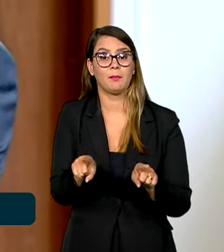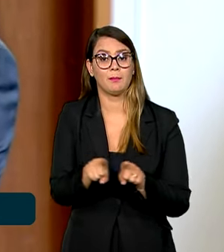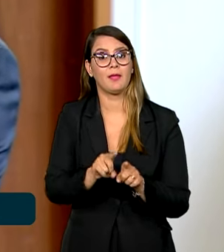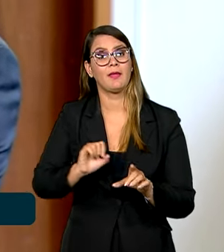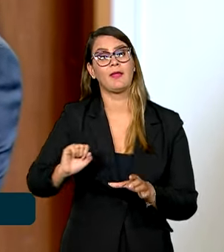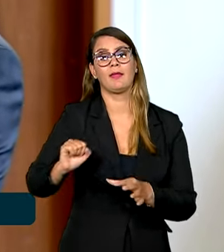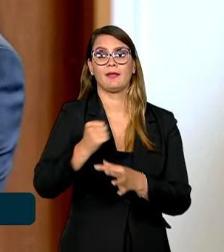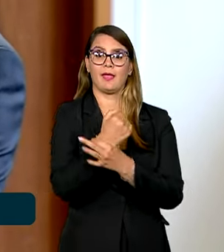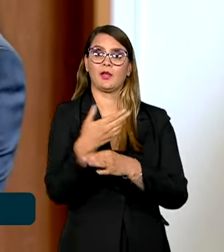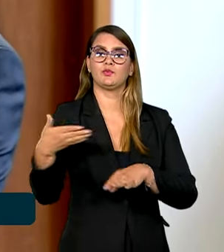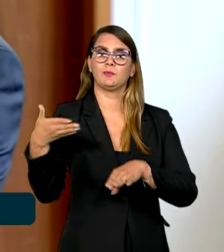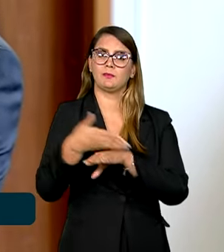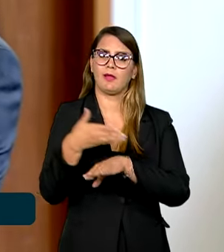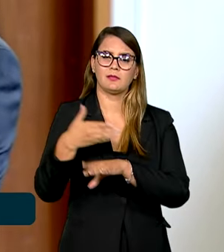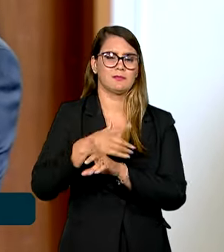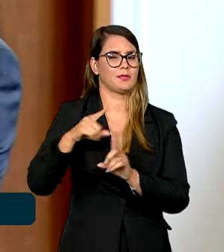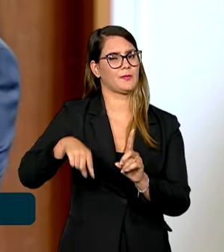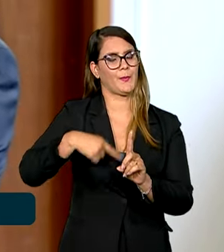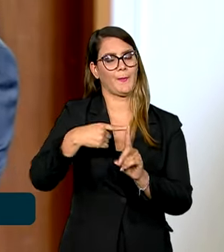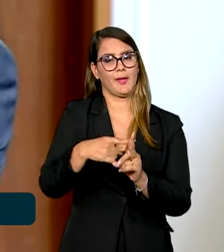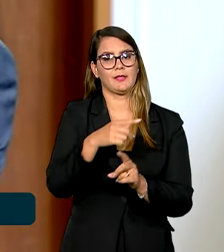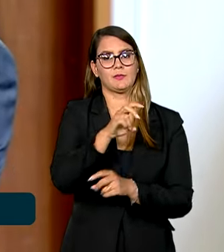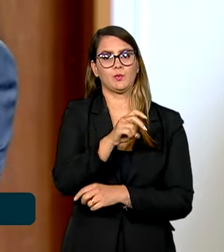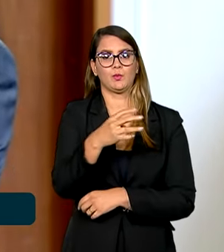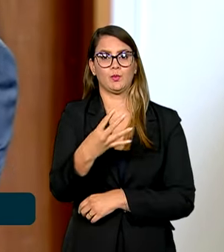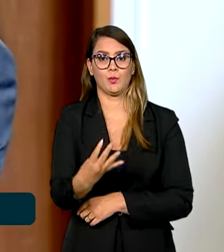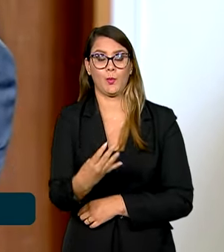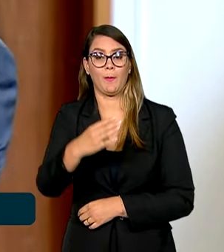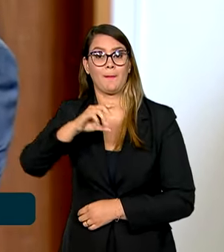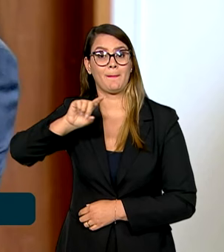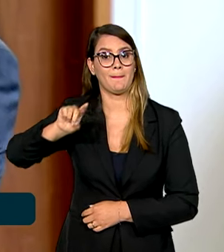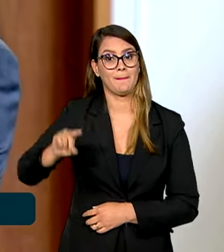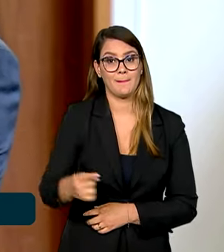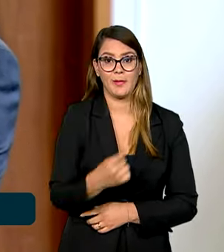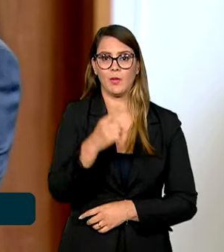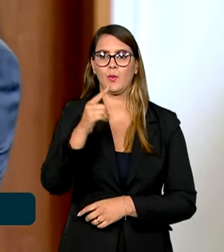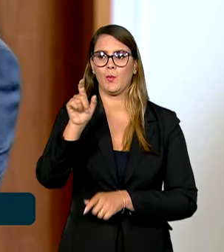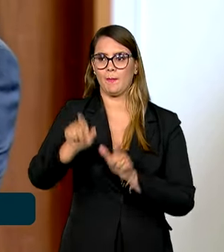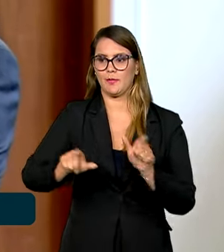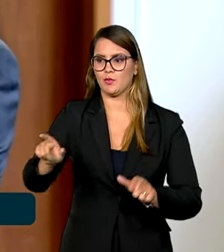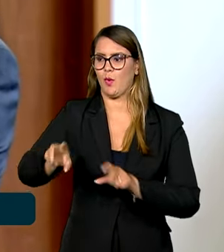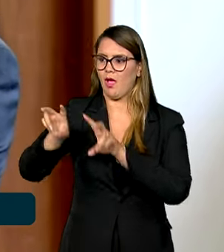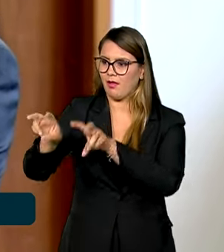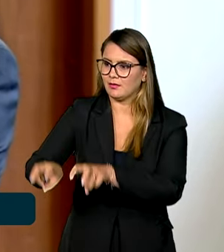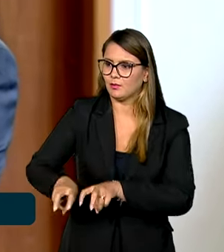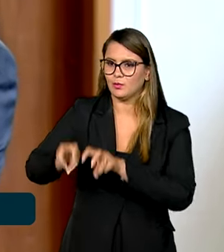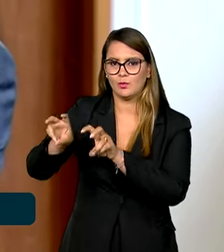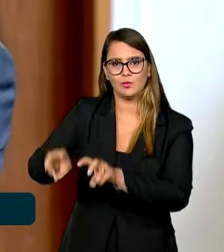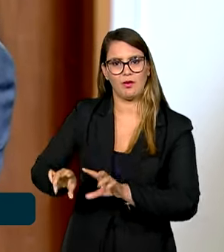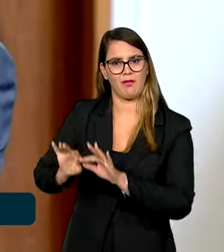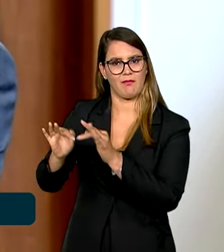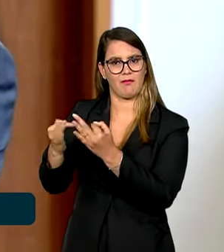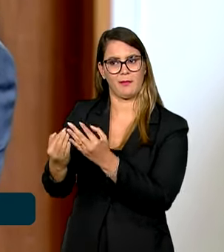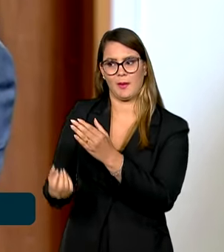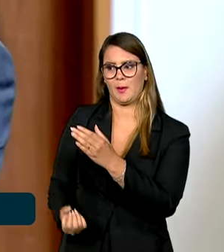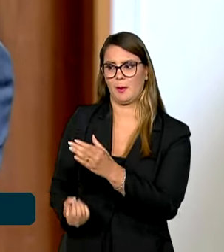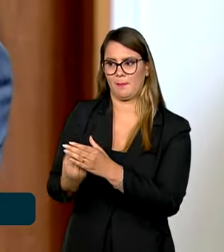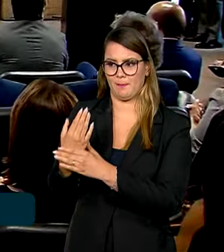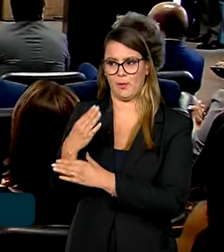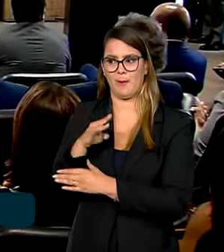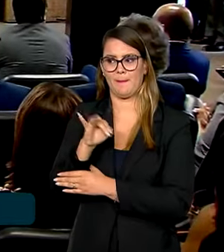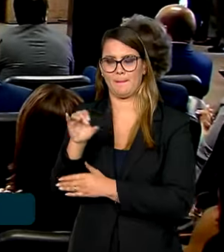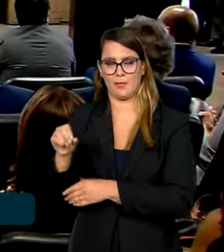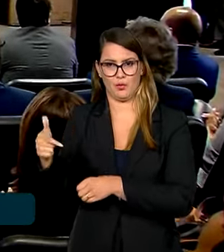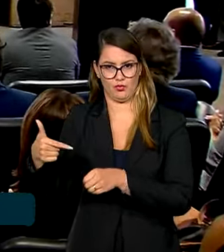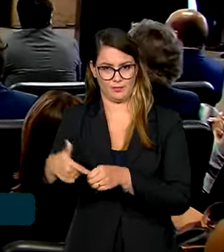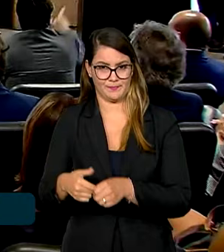já garantiu a participação de mais de 54 mil agricultores familiares na produção da cadeia do biodiesel.